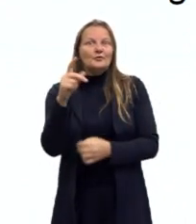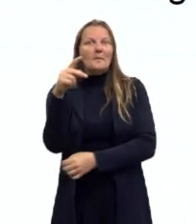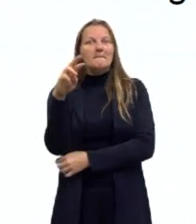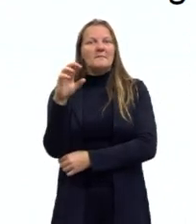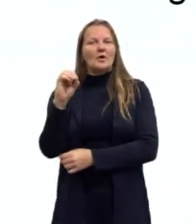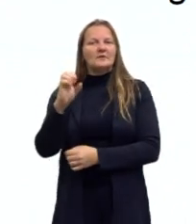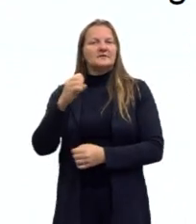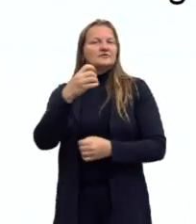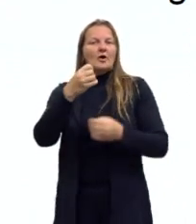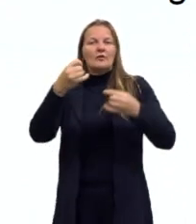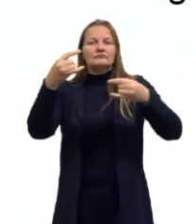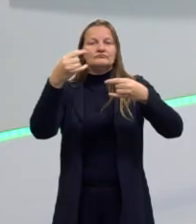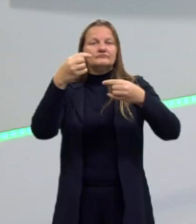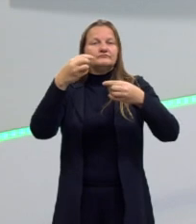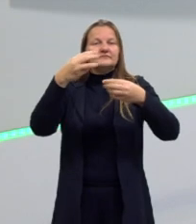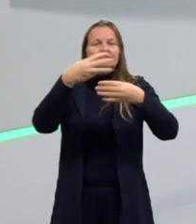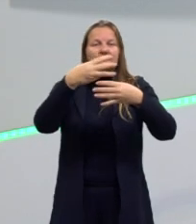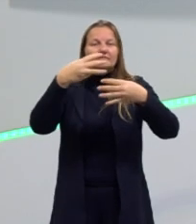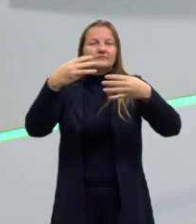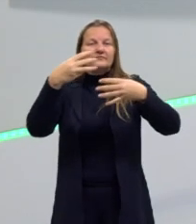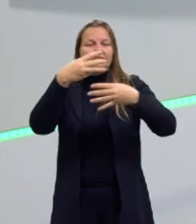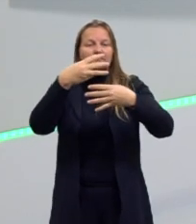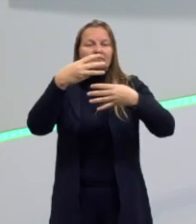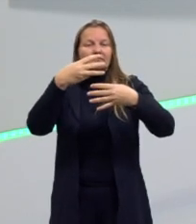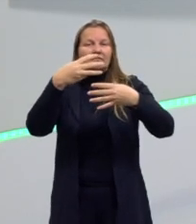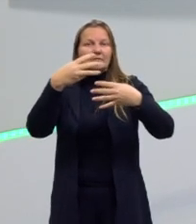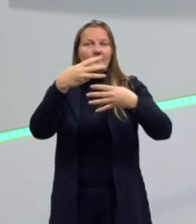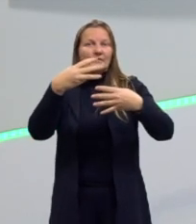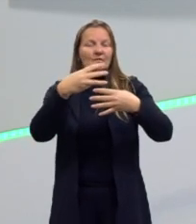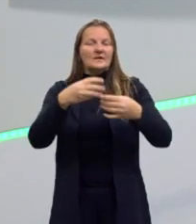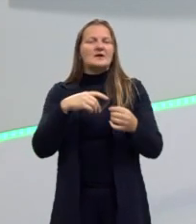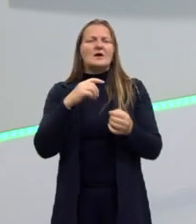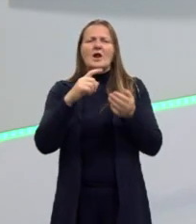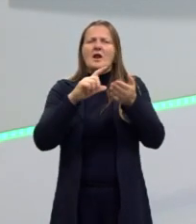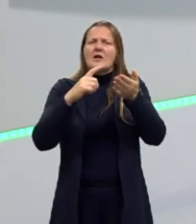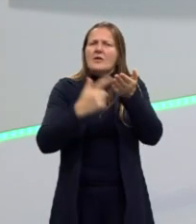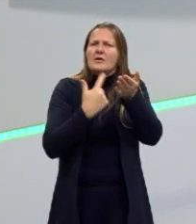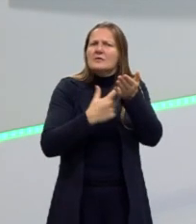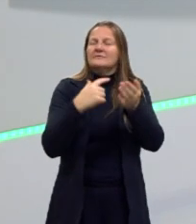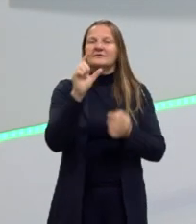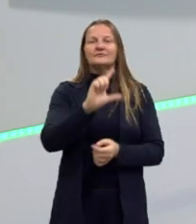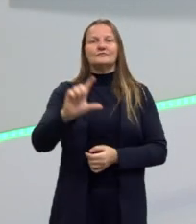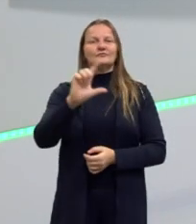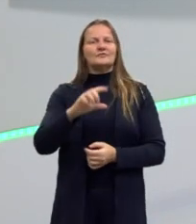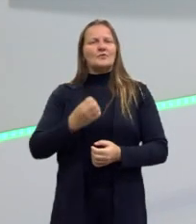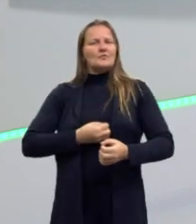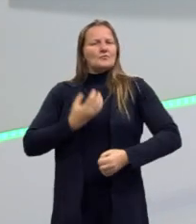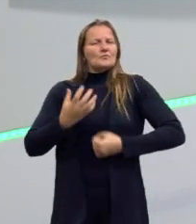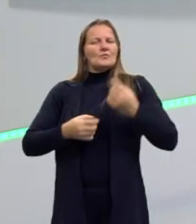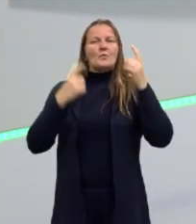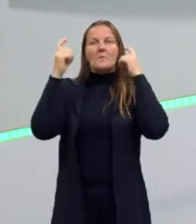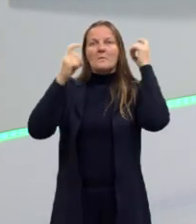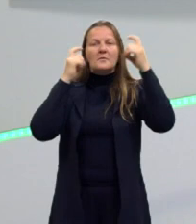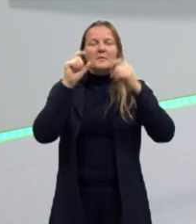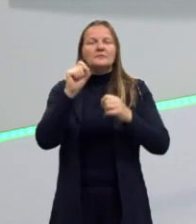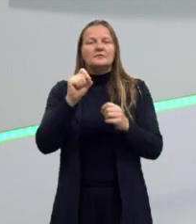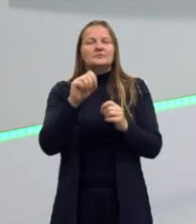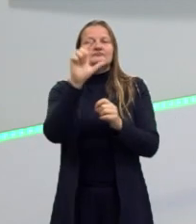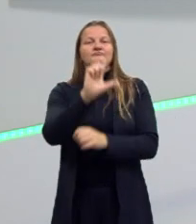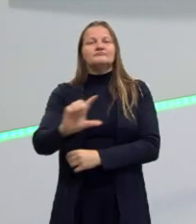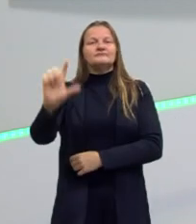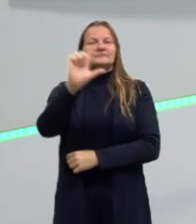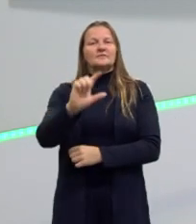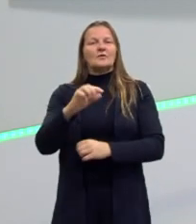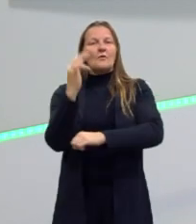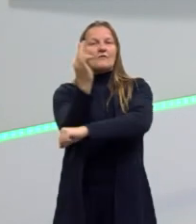verso escrito. As duas, os dois momentos da literatura, eles são preocupados com o quê? São preocupados com a questão